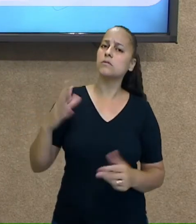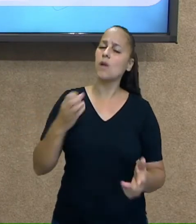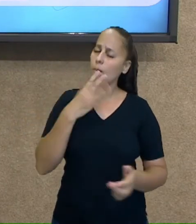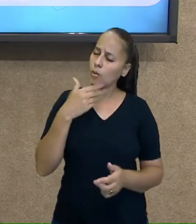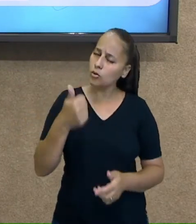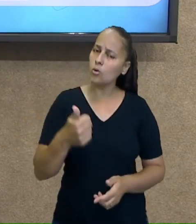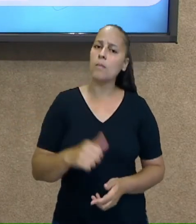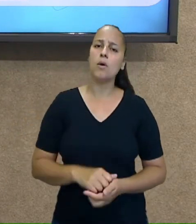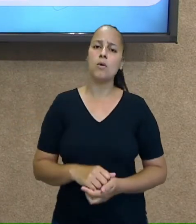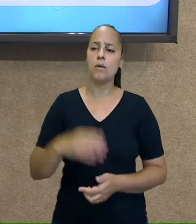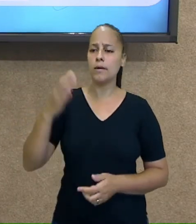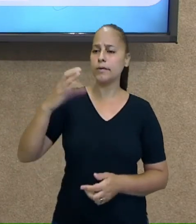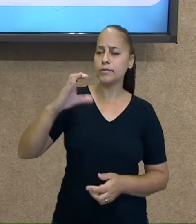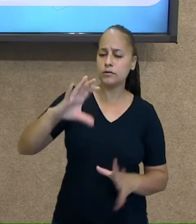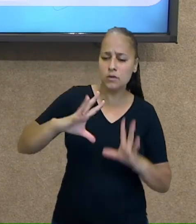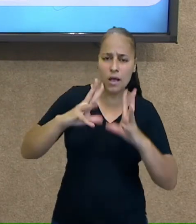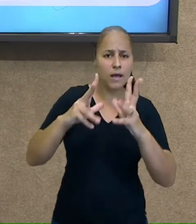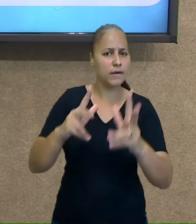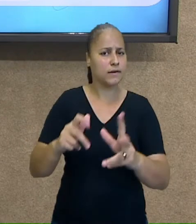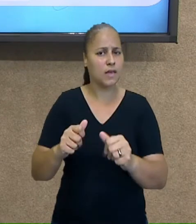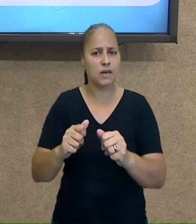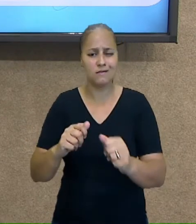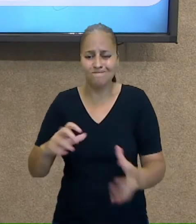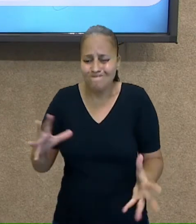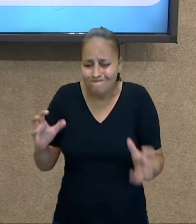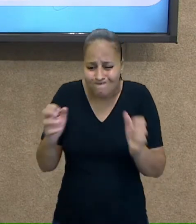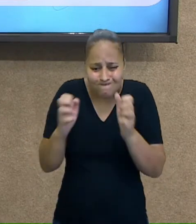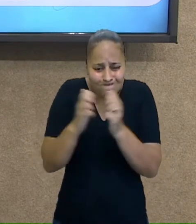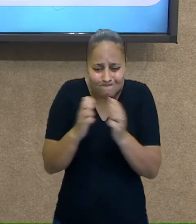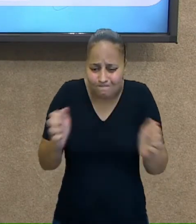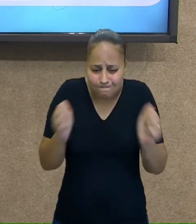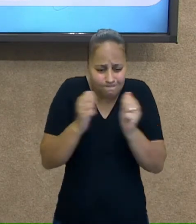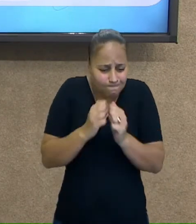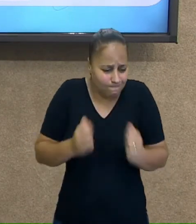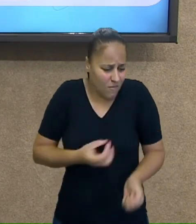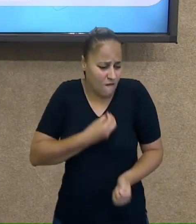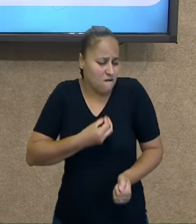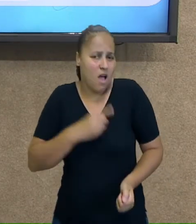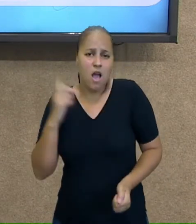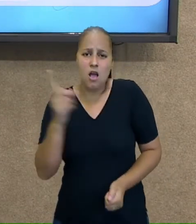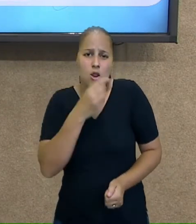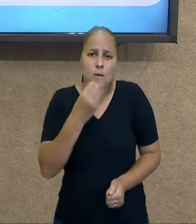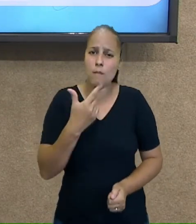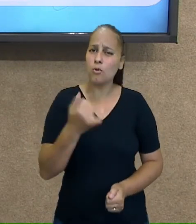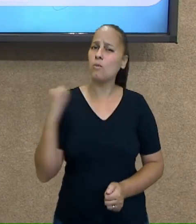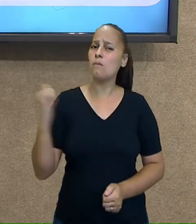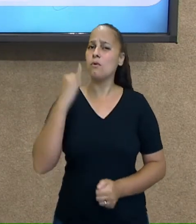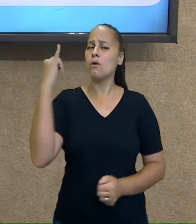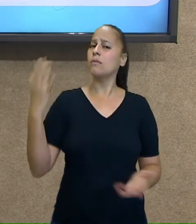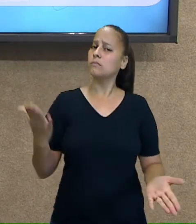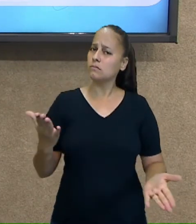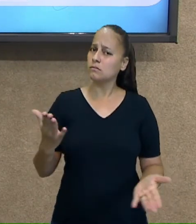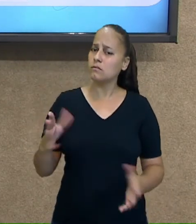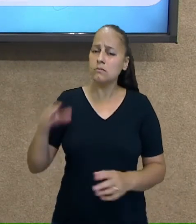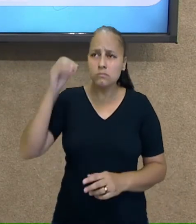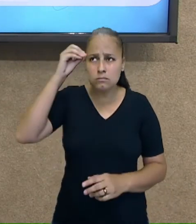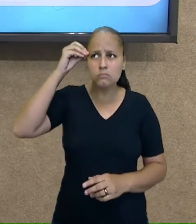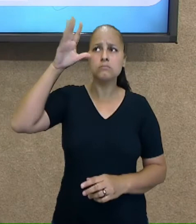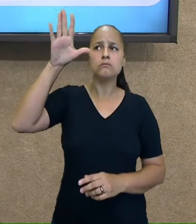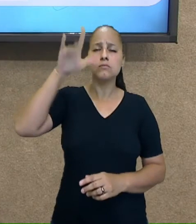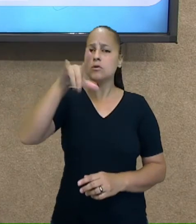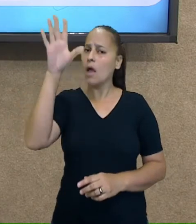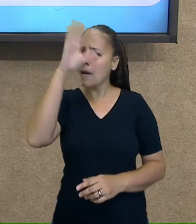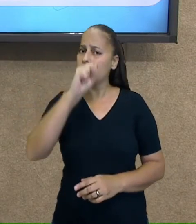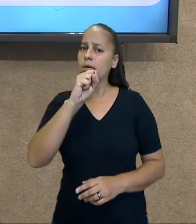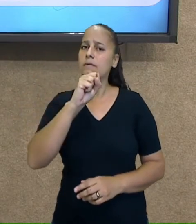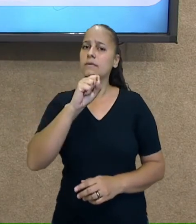A ciência, ela agrega tanto valor para a nossa vida, é tão importante, é tanto conhecimento que